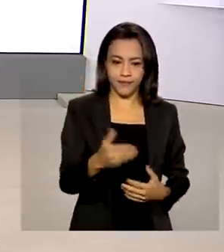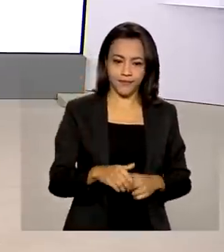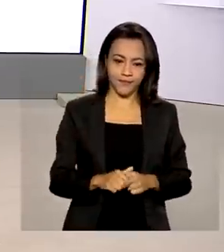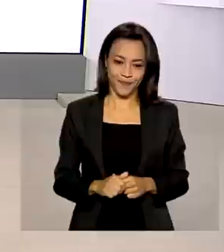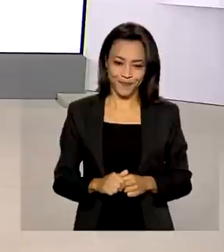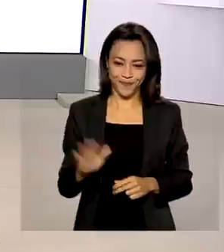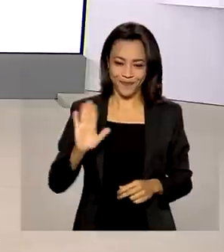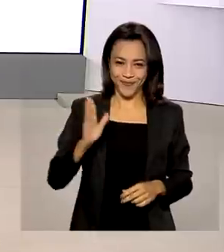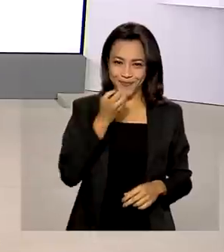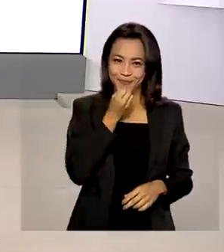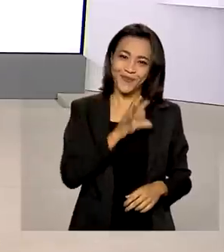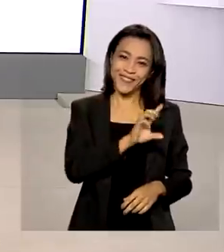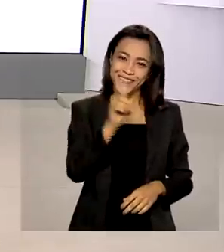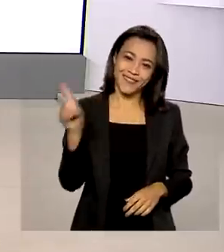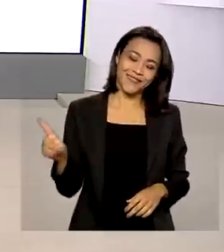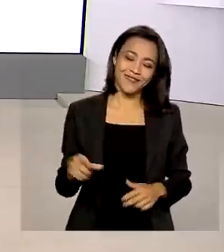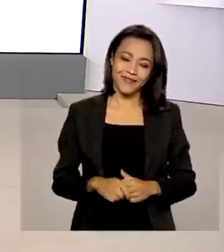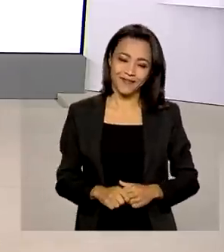Queiroz. Bom dia, Glauco.